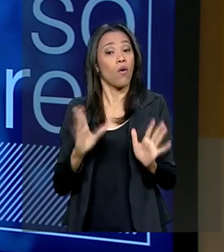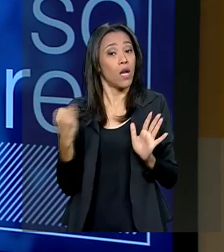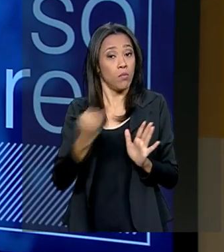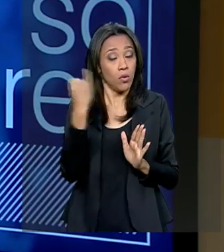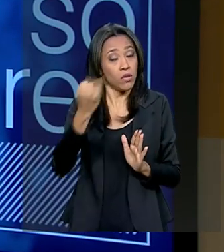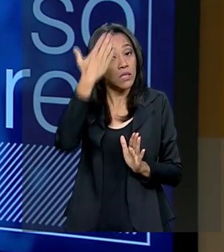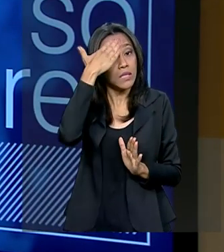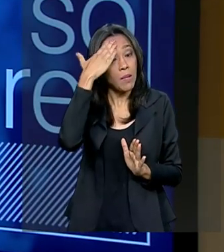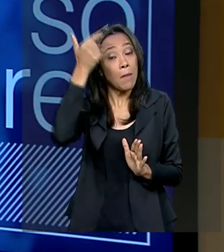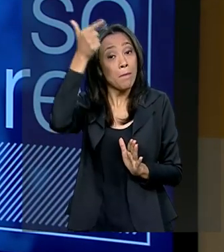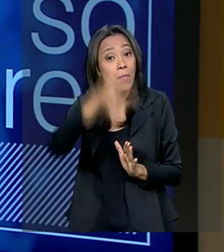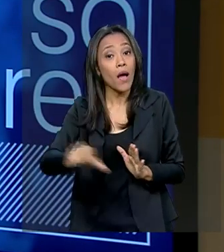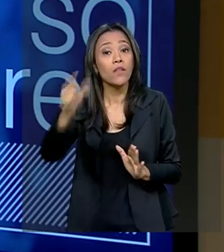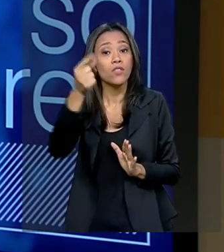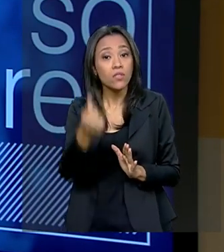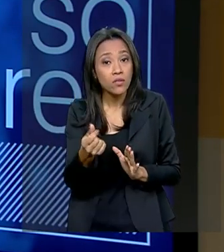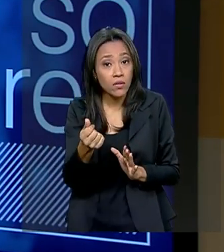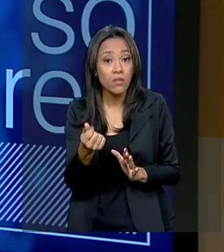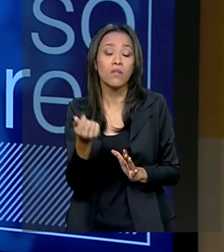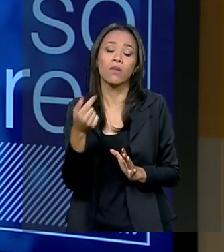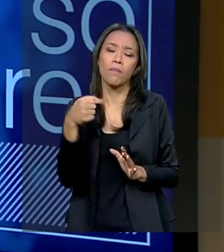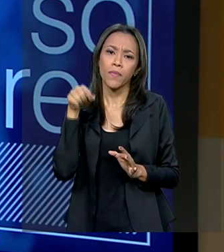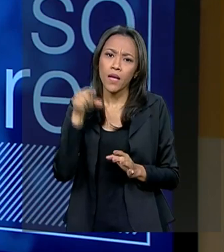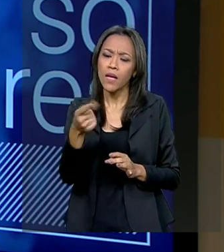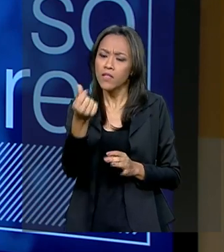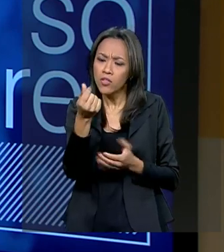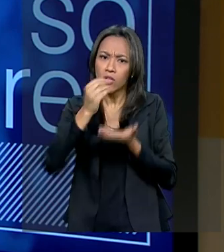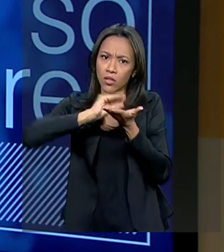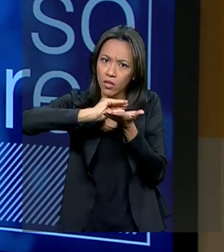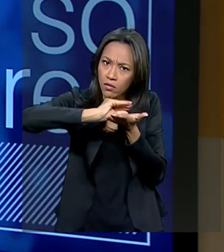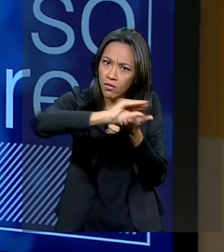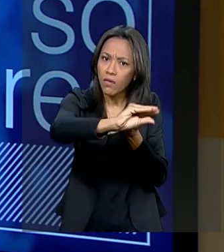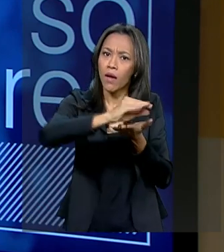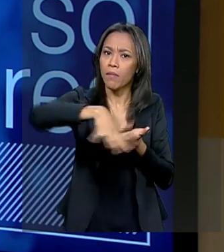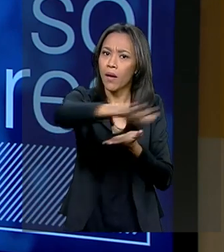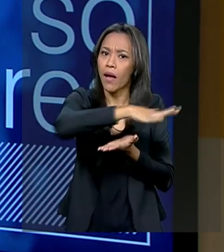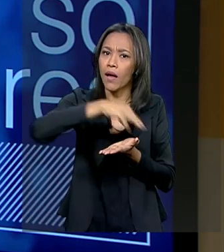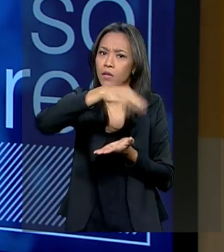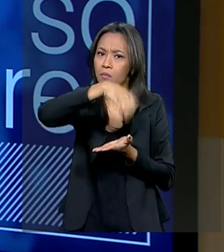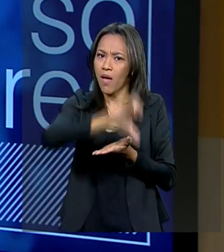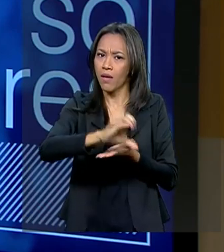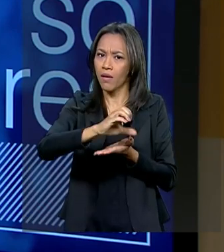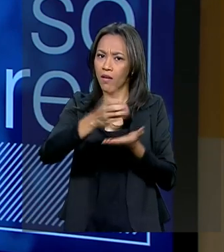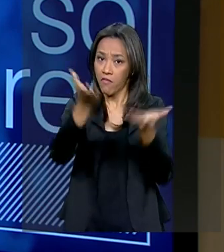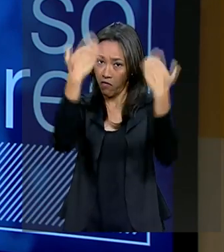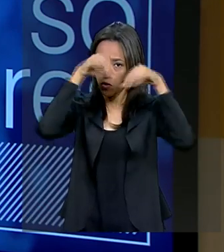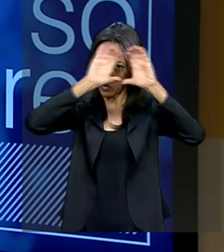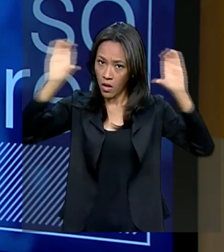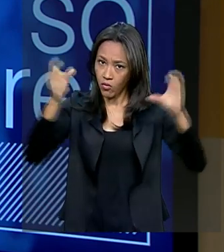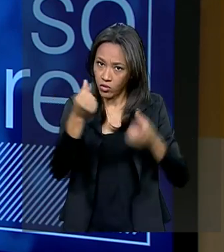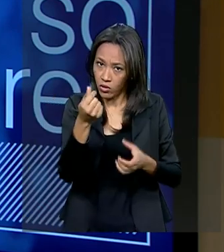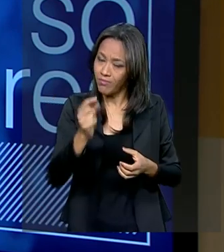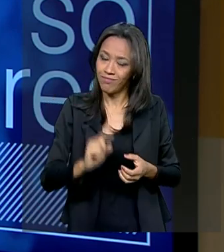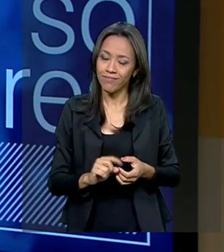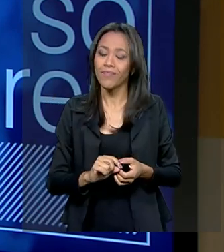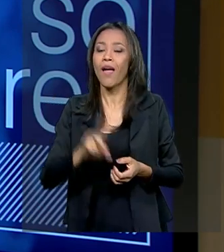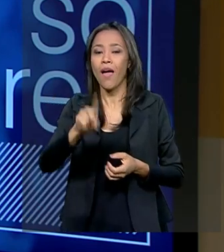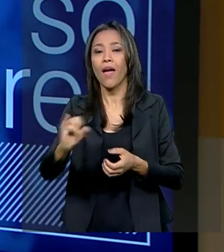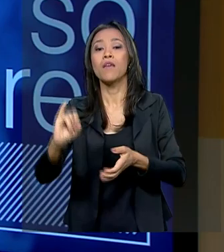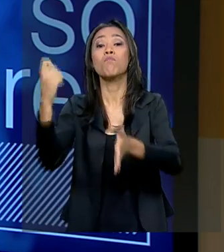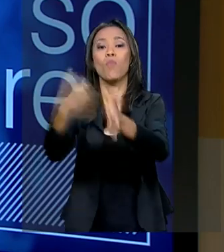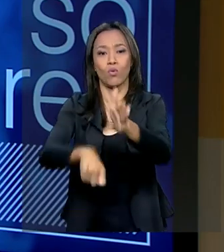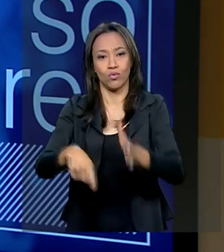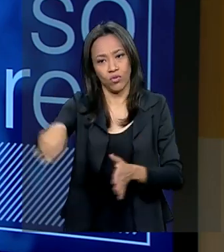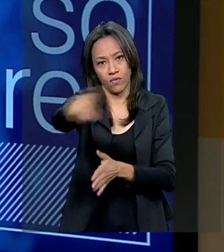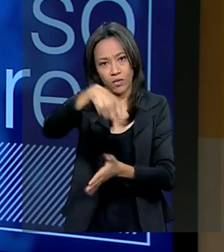fala mais recursos, esse dinheiro que vai para as universidades, para a educação, ele não cai do céu. Ele vem dos impostos que